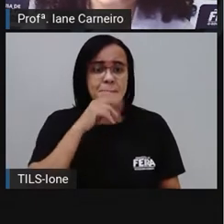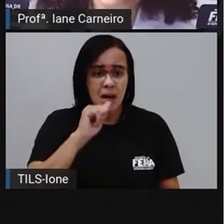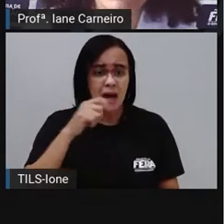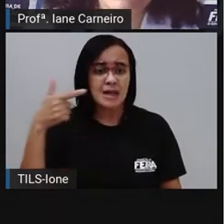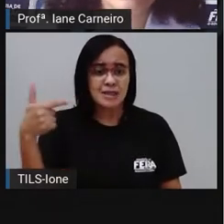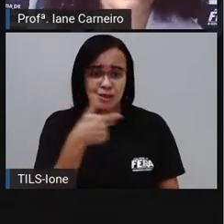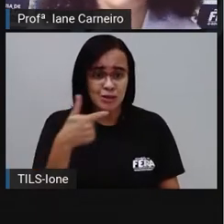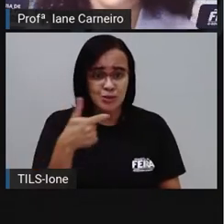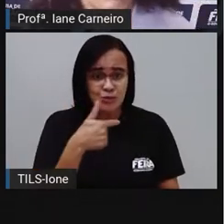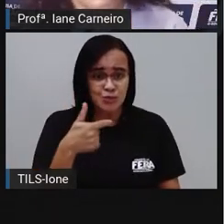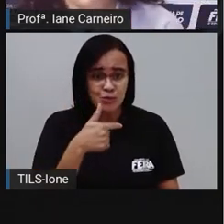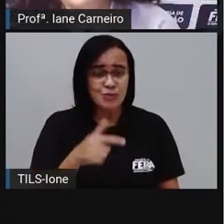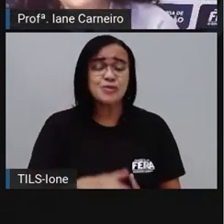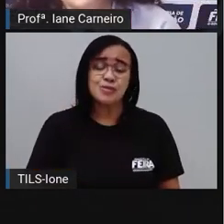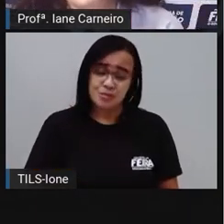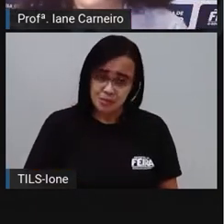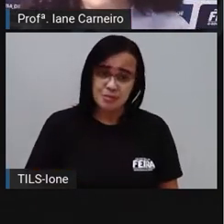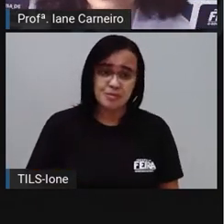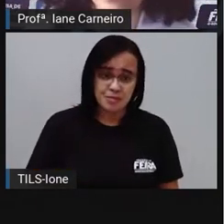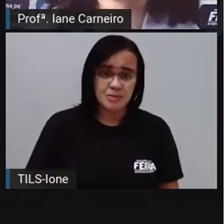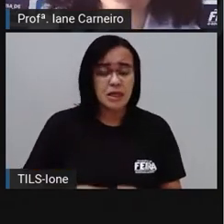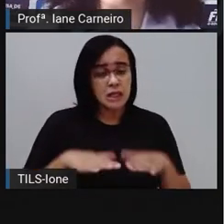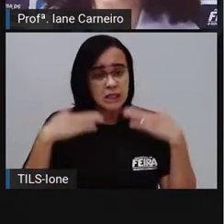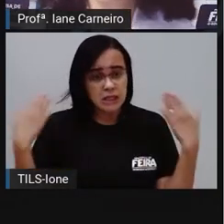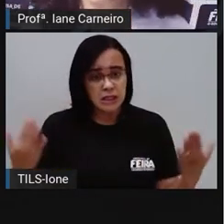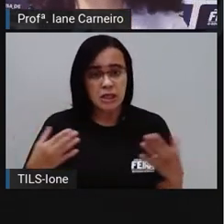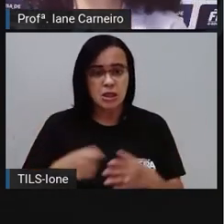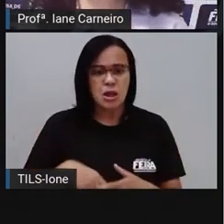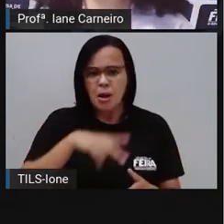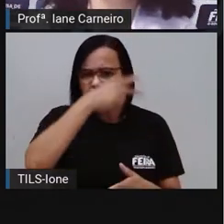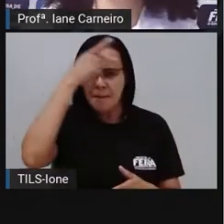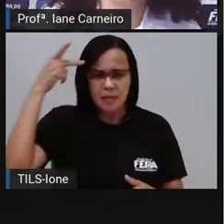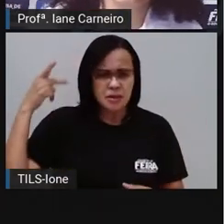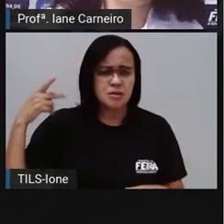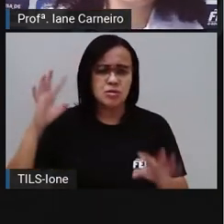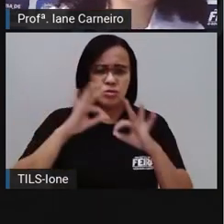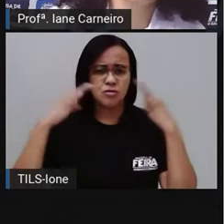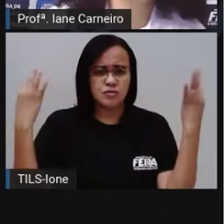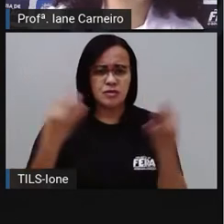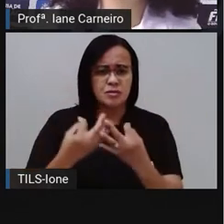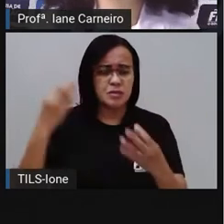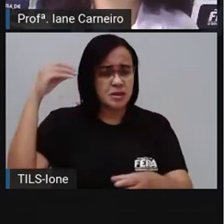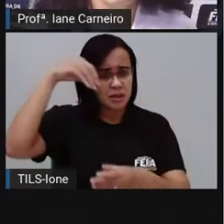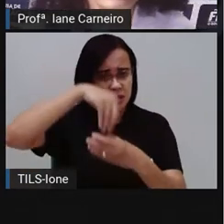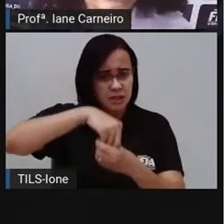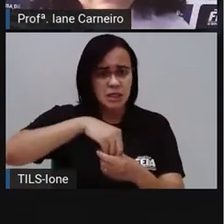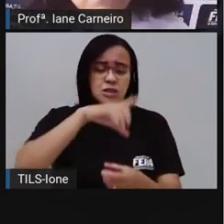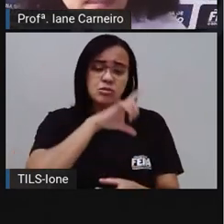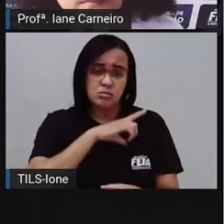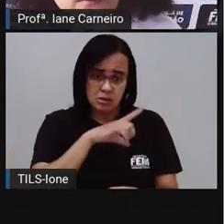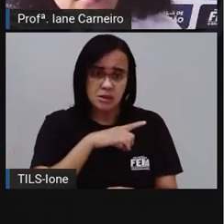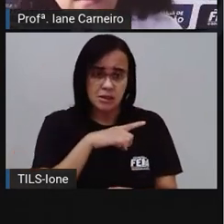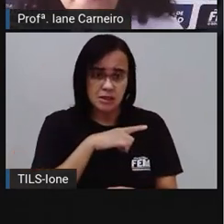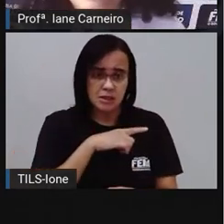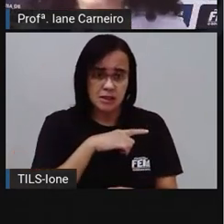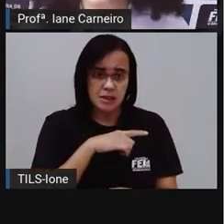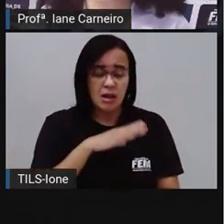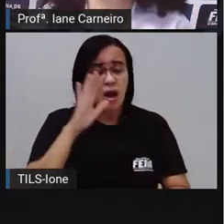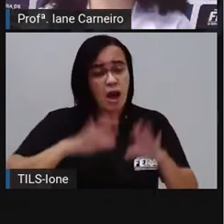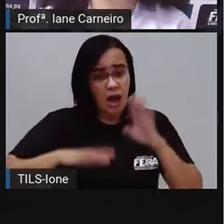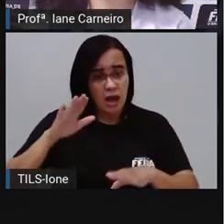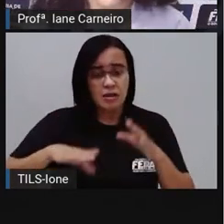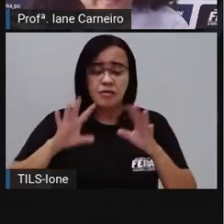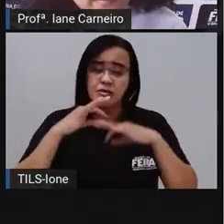os membros, né? Que geralmente as famílias possuem, né? Posso ser que sua família não tenha todos esses membros, né? Mas